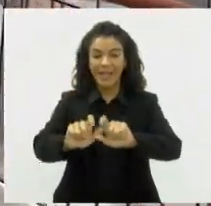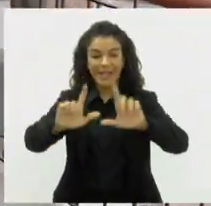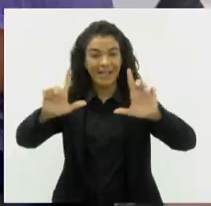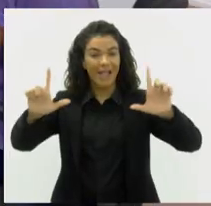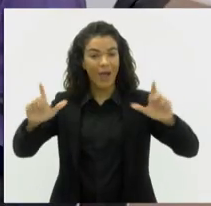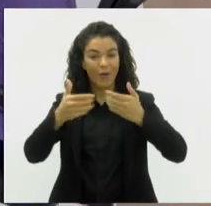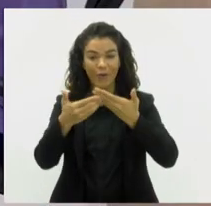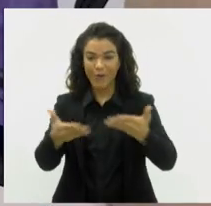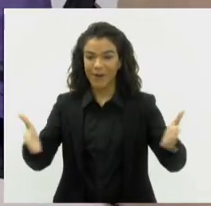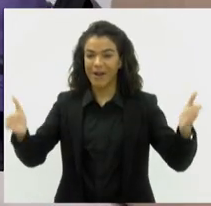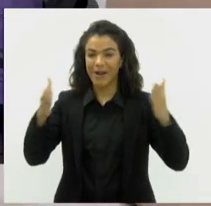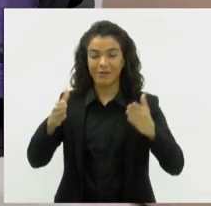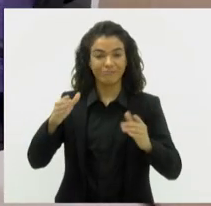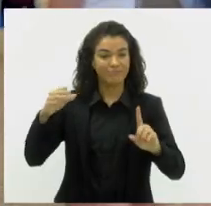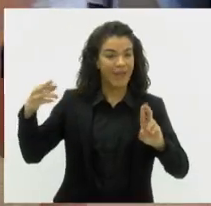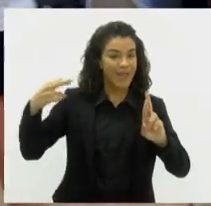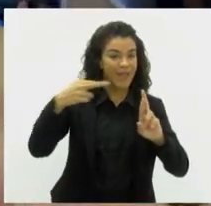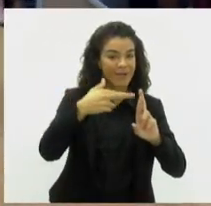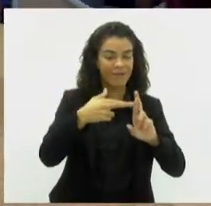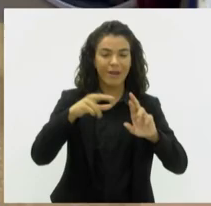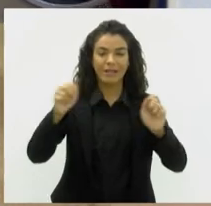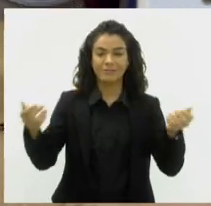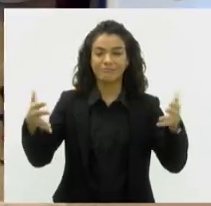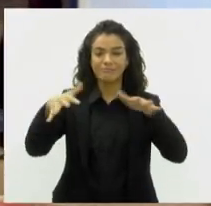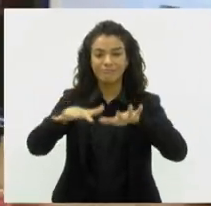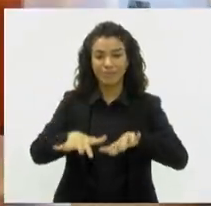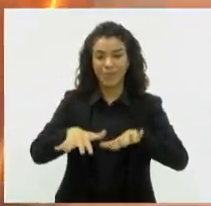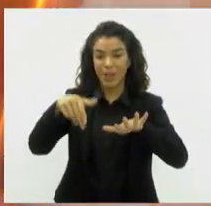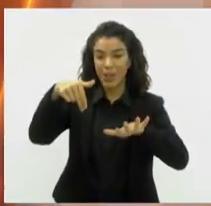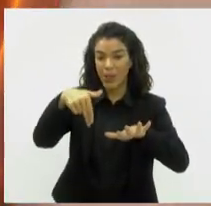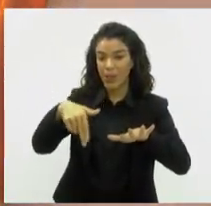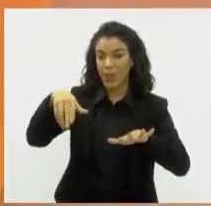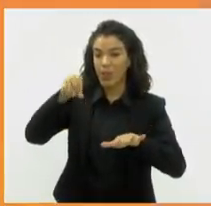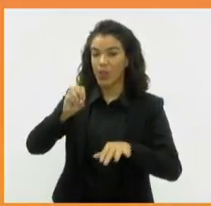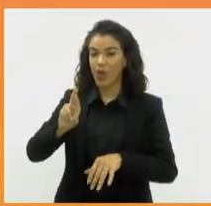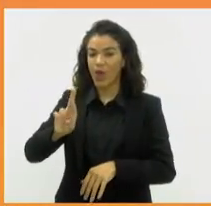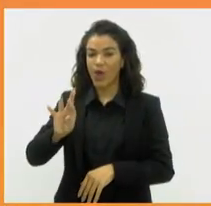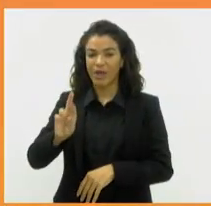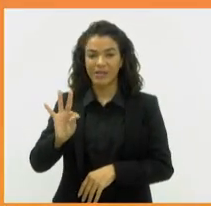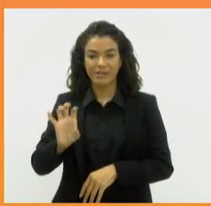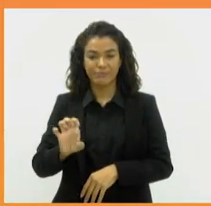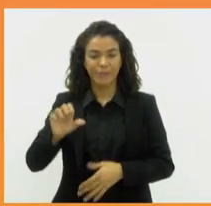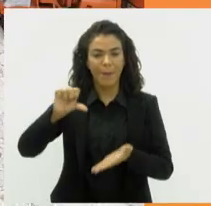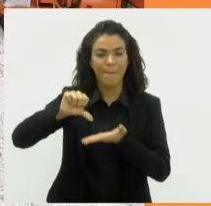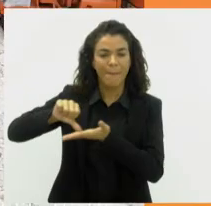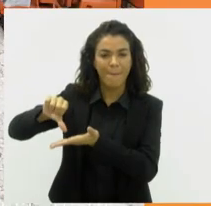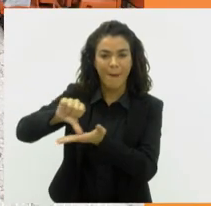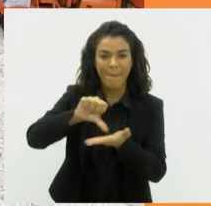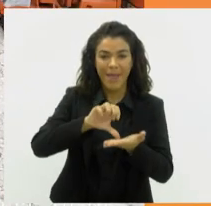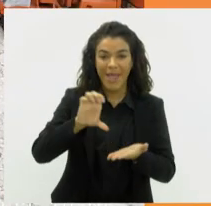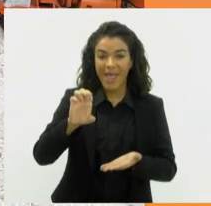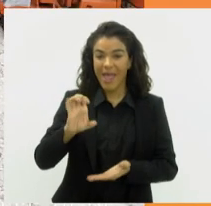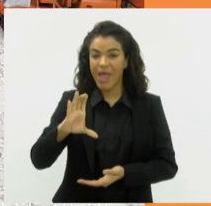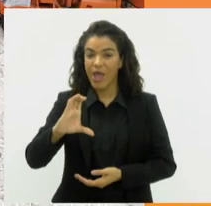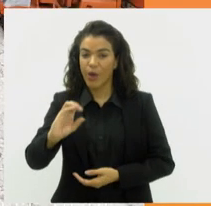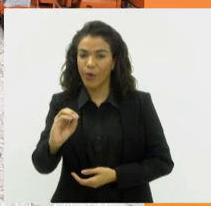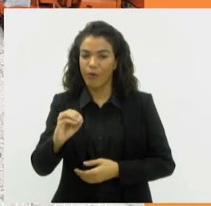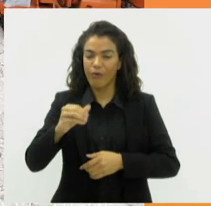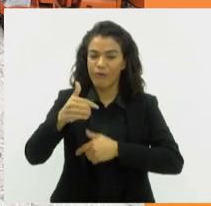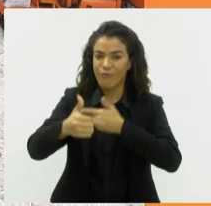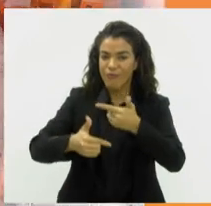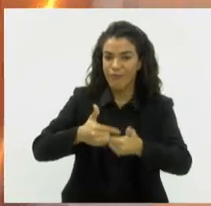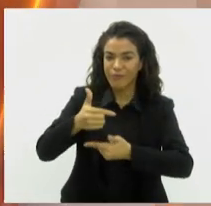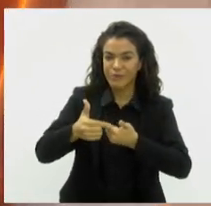Centro de Referência em Educação Inclusiva na Zona Norte. Novos ecopontos entram em funcionamento na